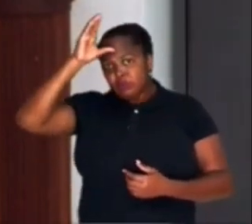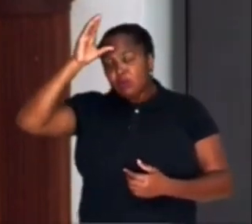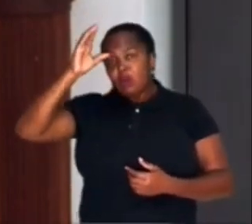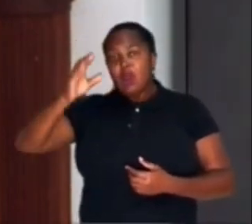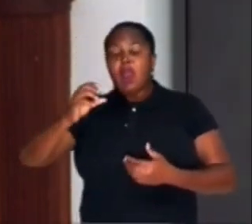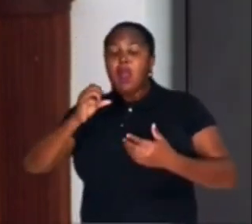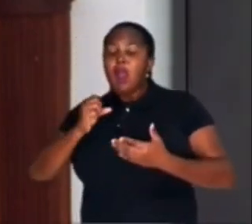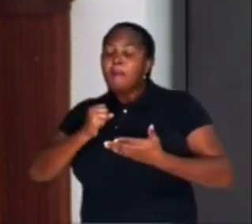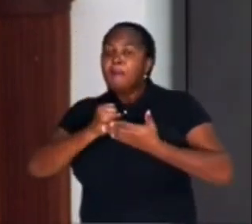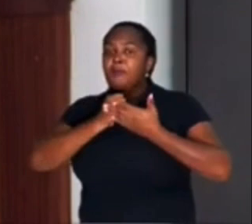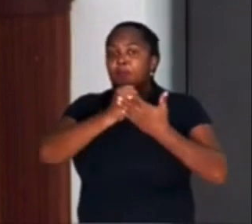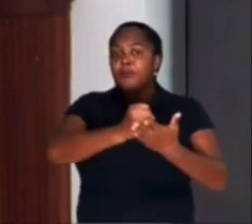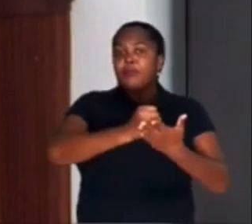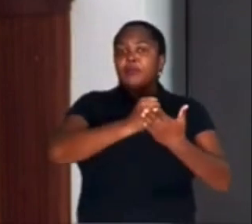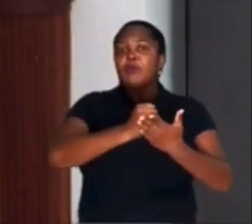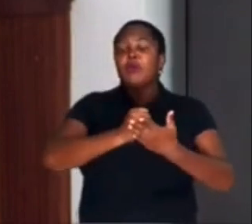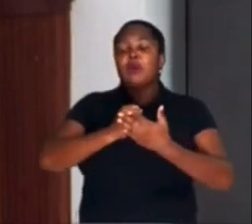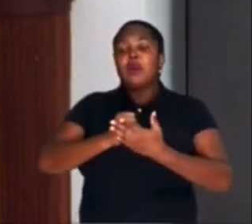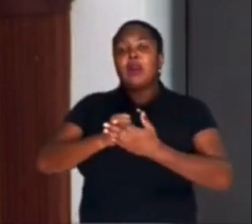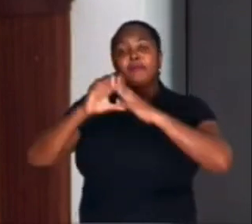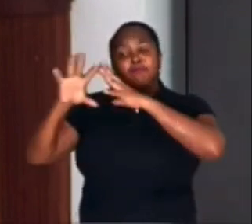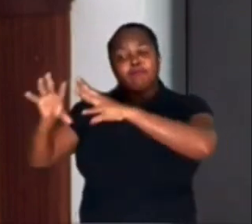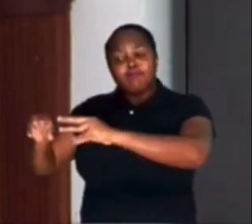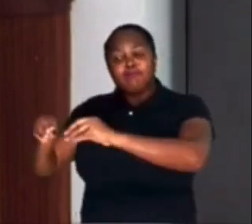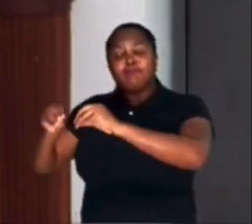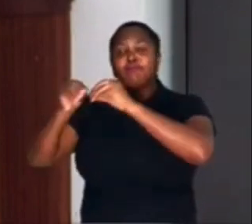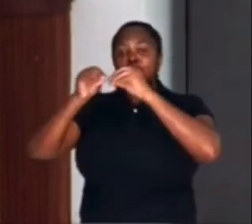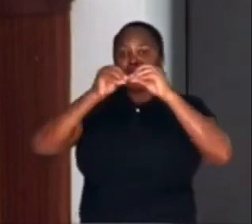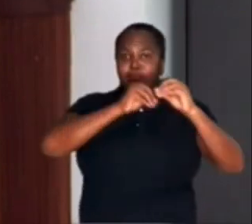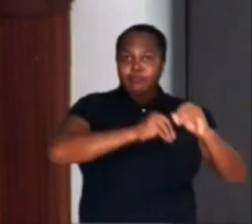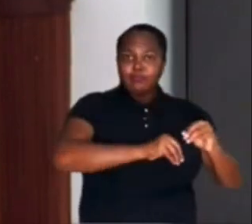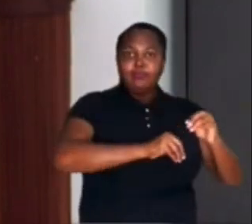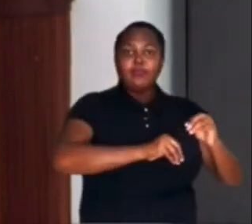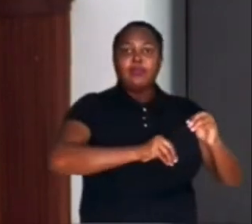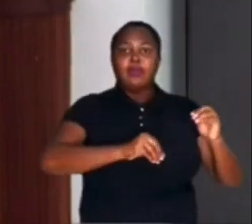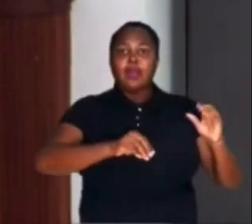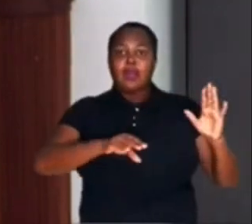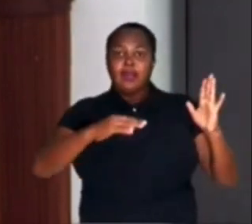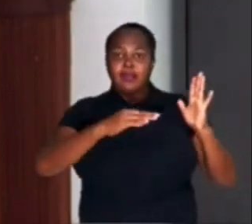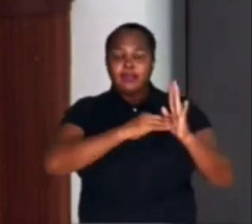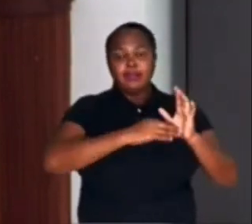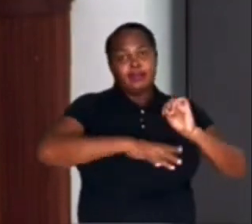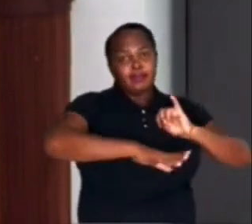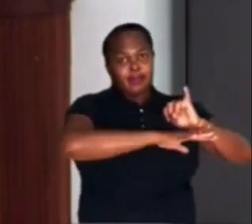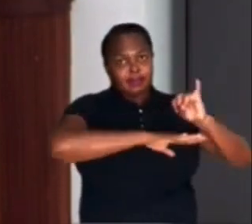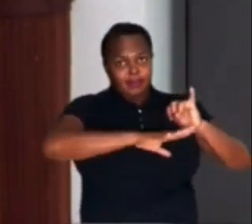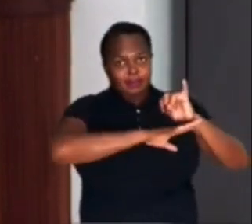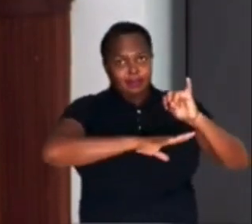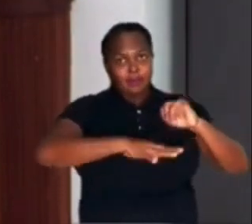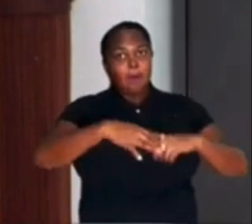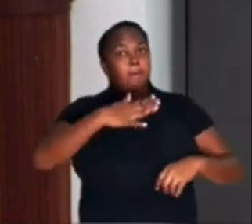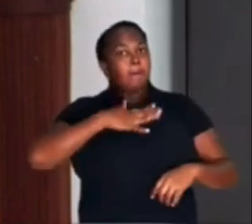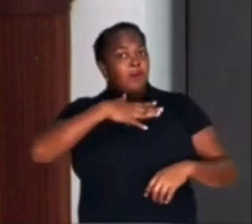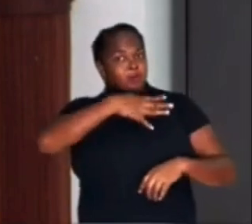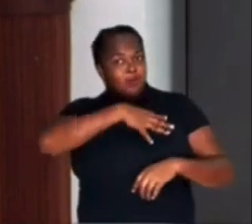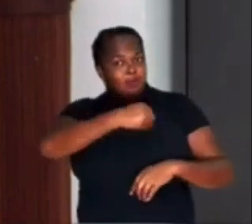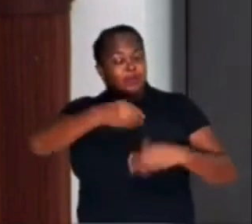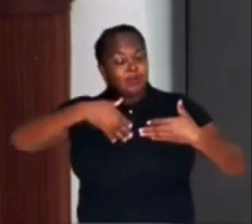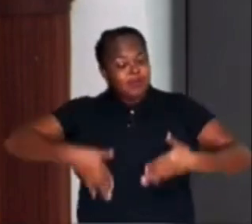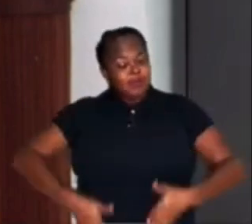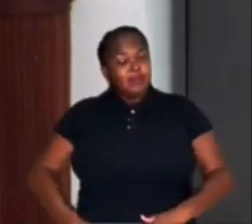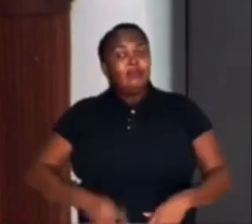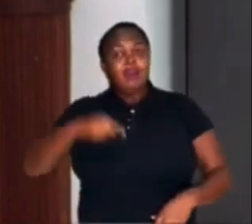buscá-la na maternidade Manuel Novaes e ele nasceu aqui na maternidade Santa Helena.